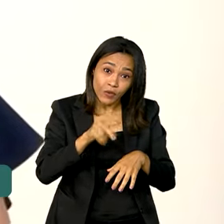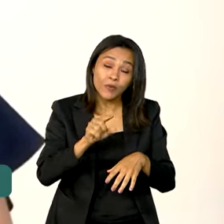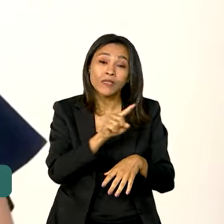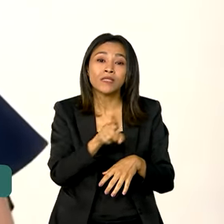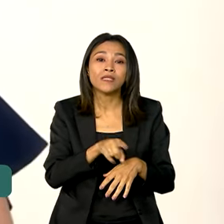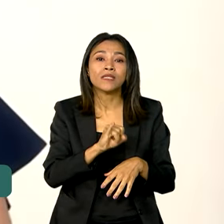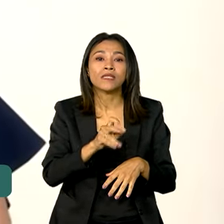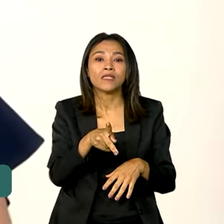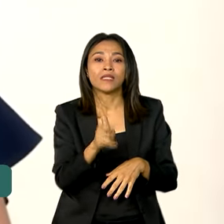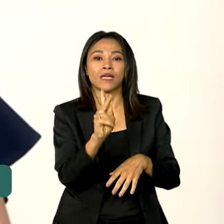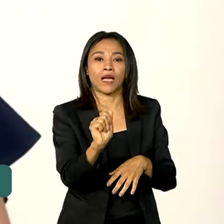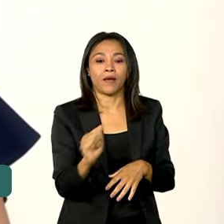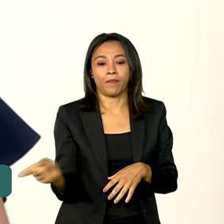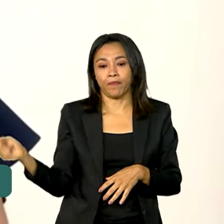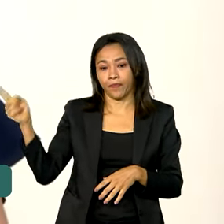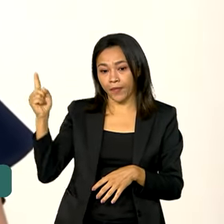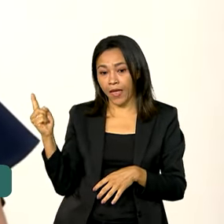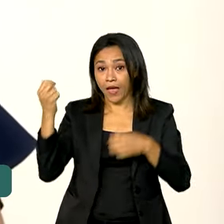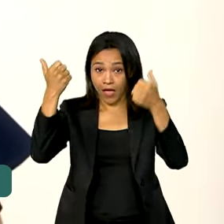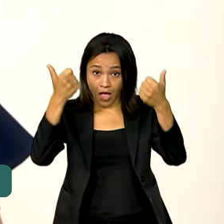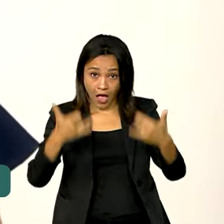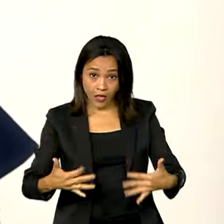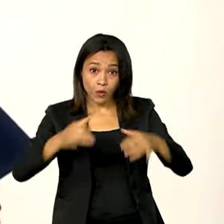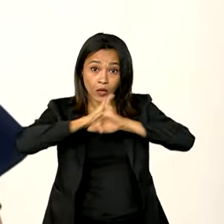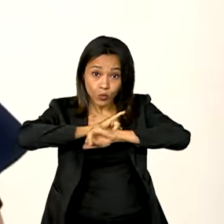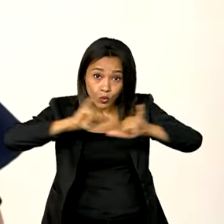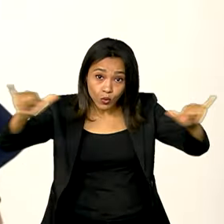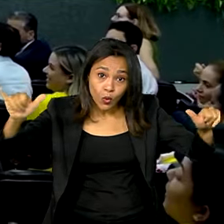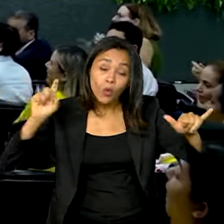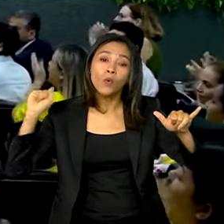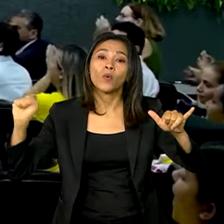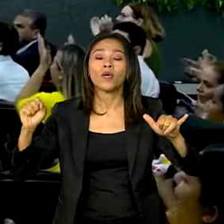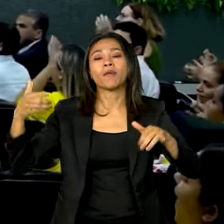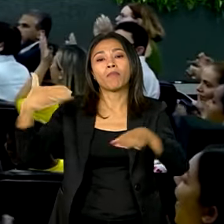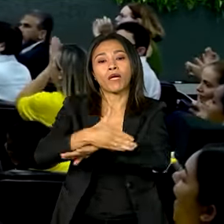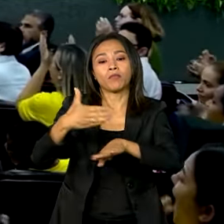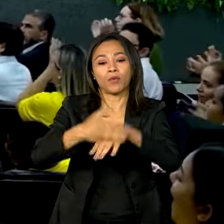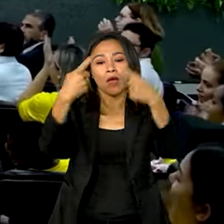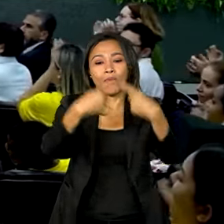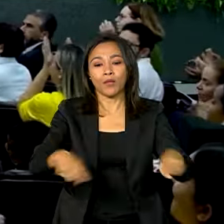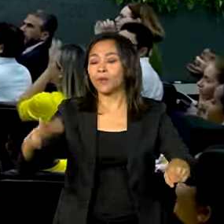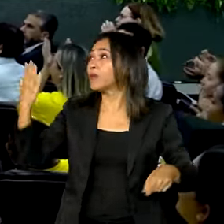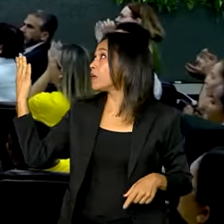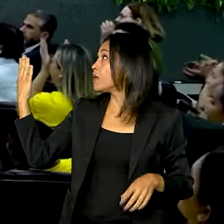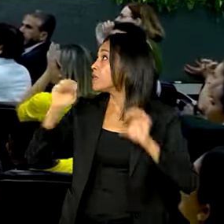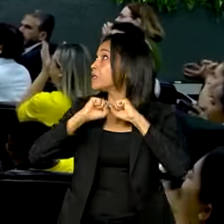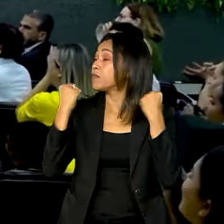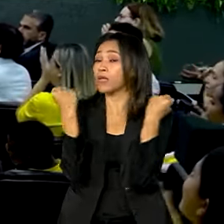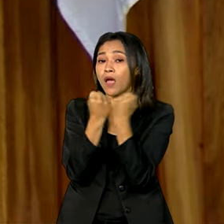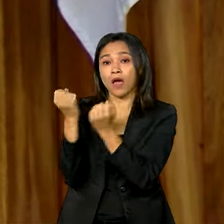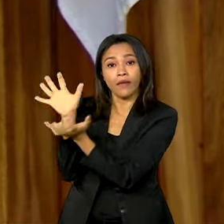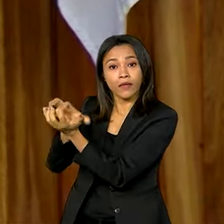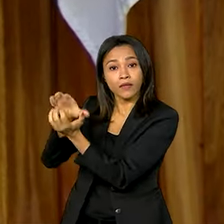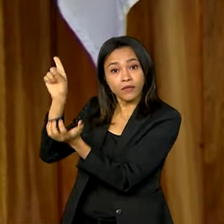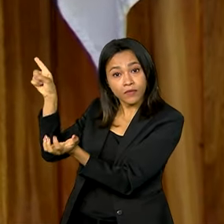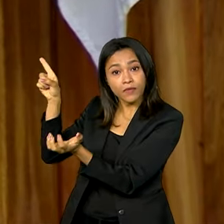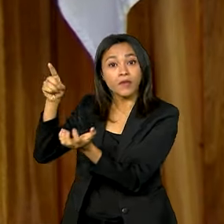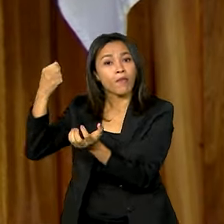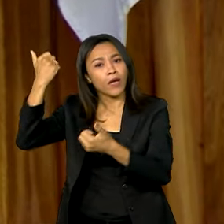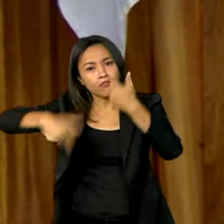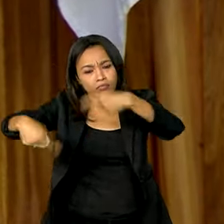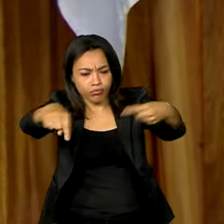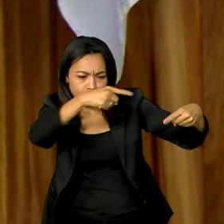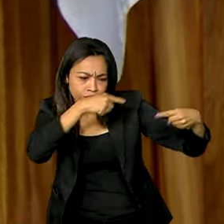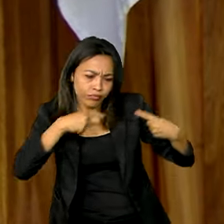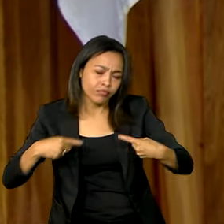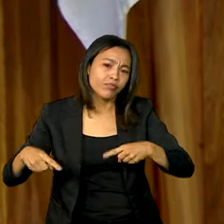Os anúncios foram feitos pela ministra da Saúde, que participou da abertura de um seminário no Recife para discutir a síndrome